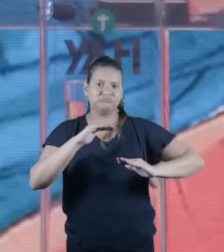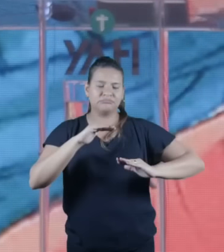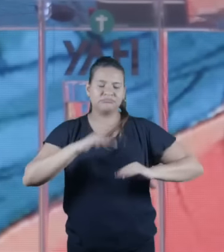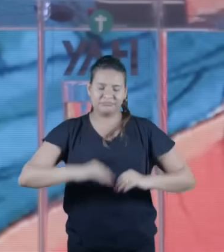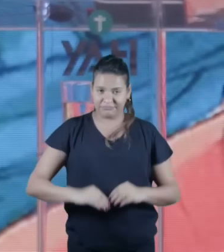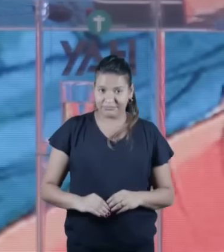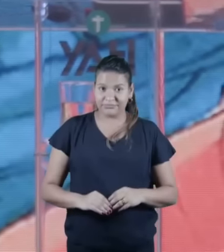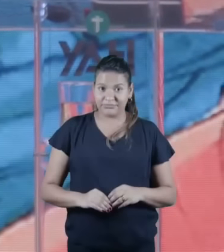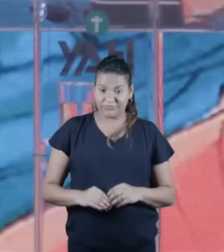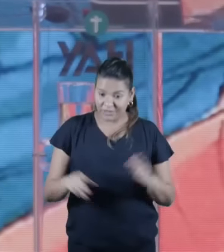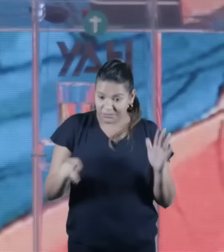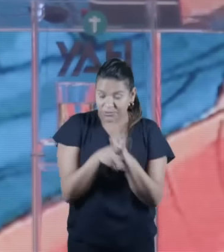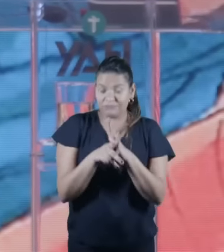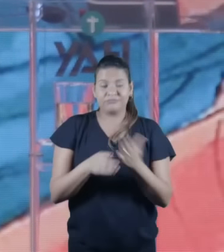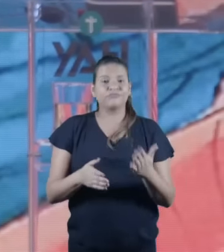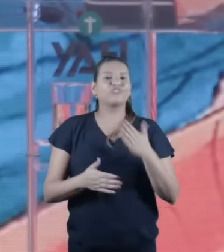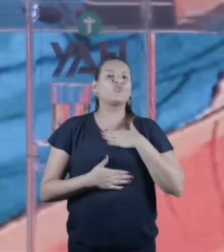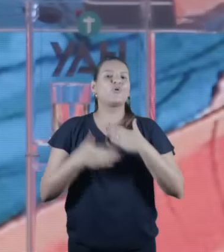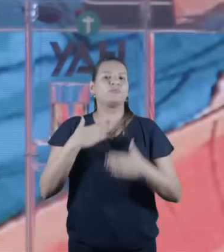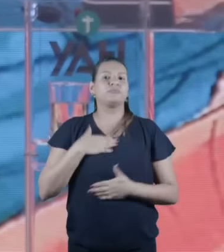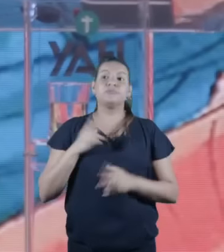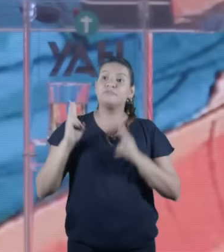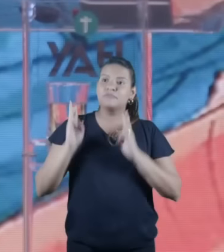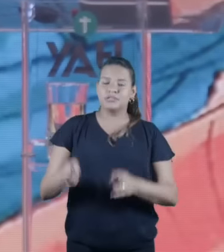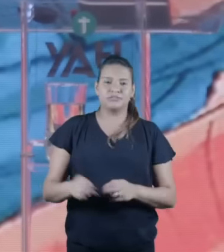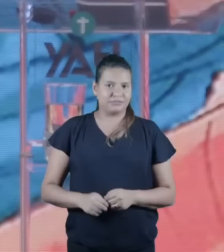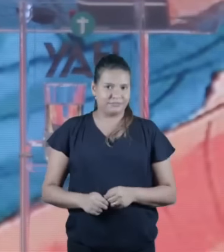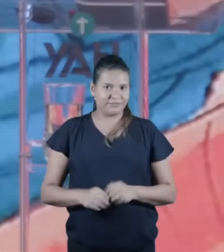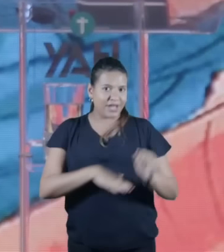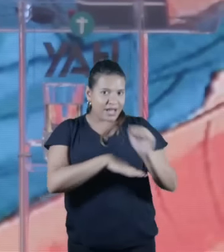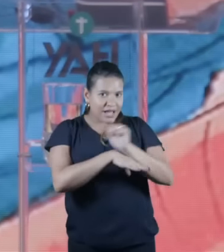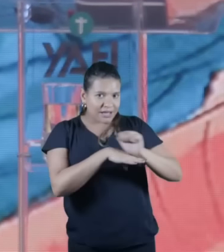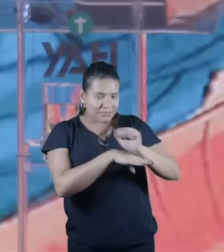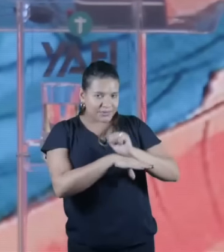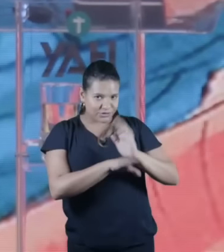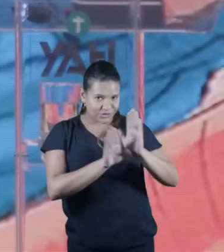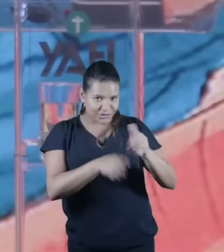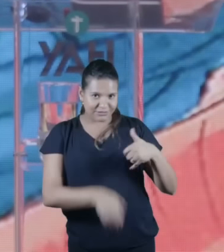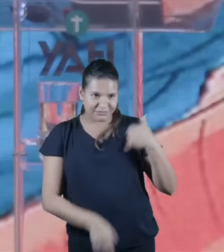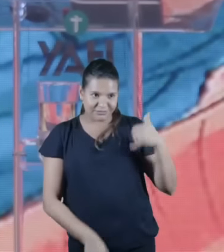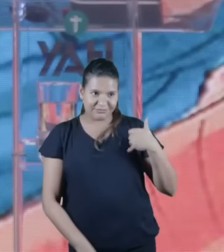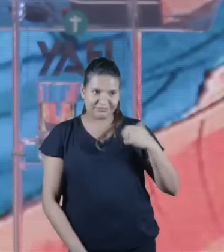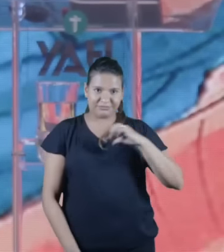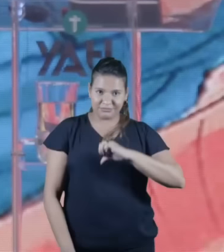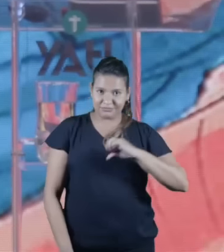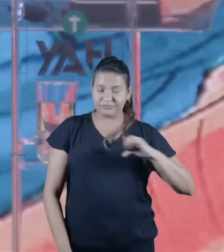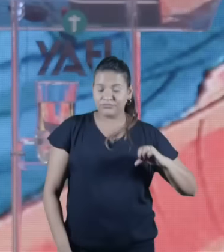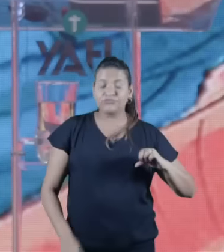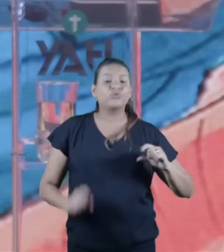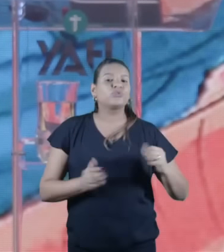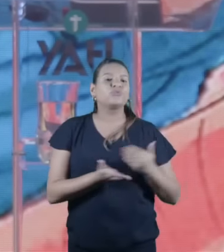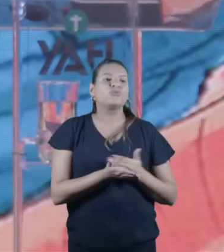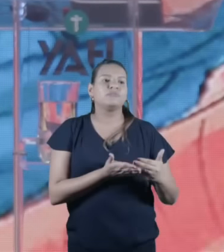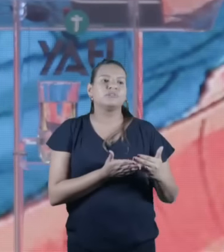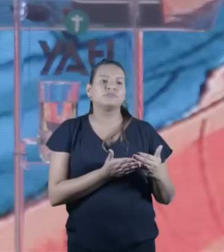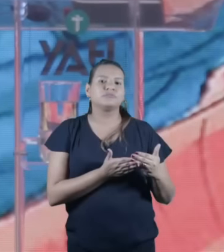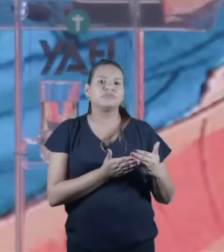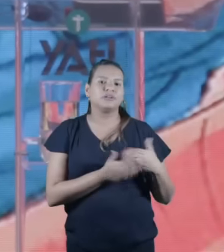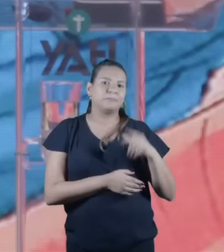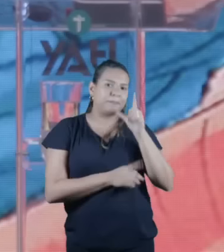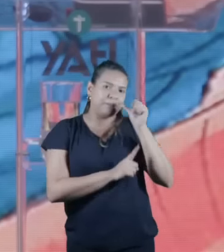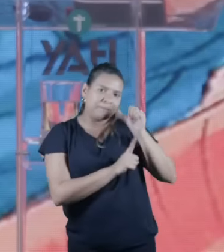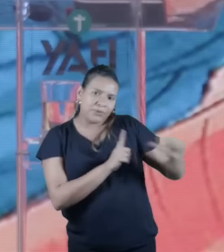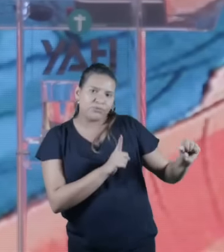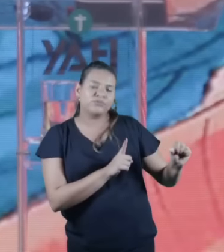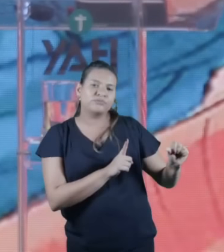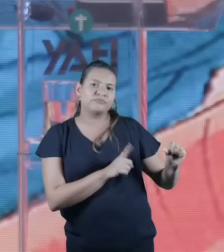vai se auto-circuncidar quando ele tinha 99 anos. Ele vai circuncisar todo mundo da sua casa, inclusive